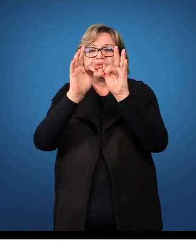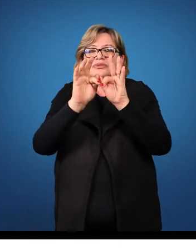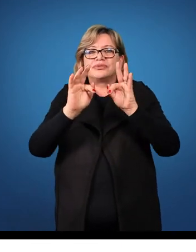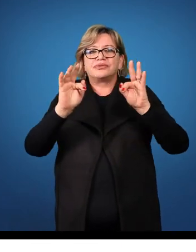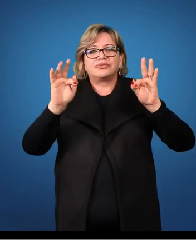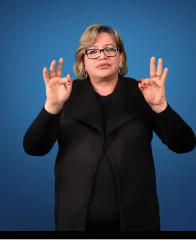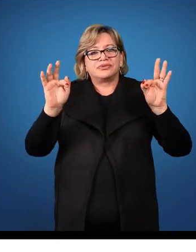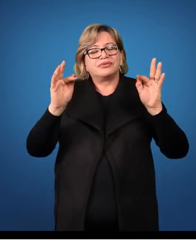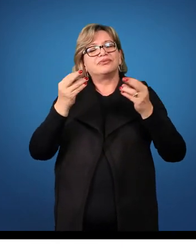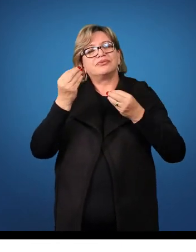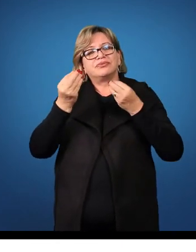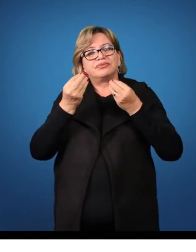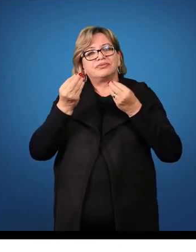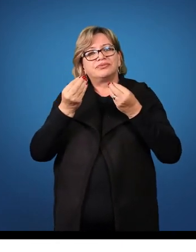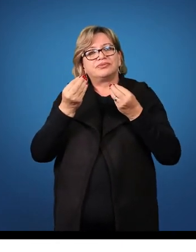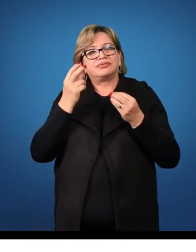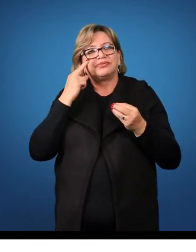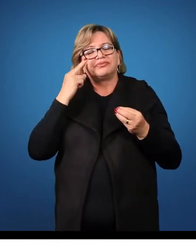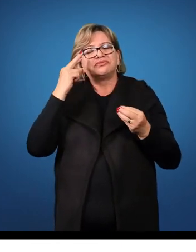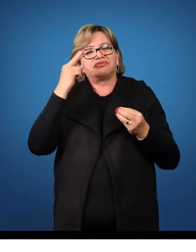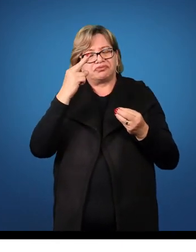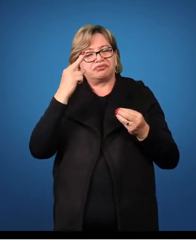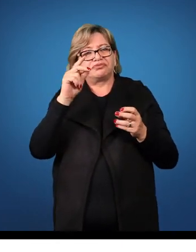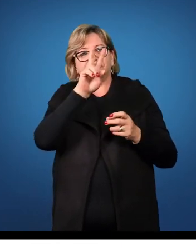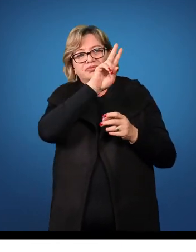-batur.